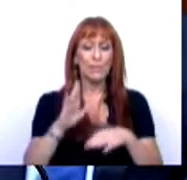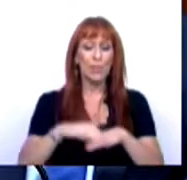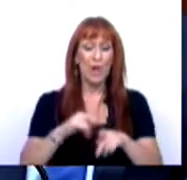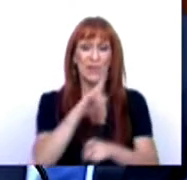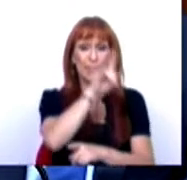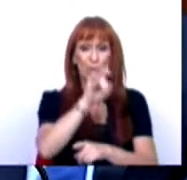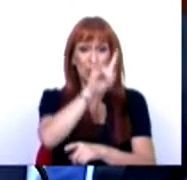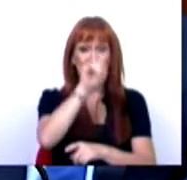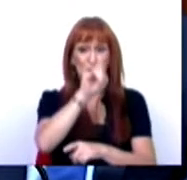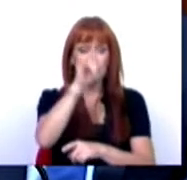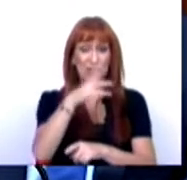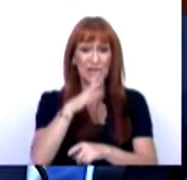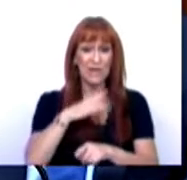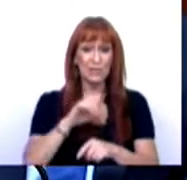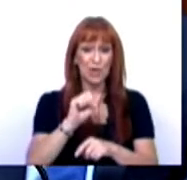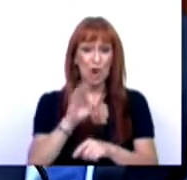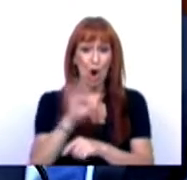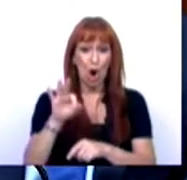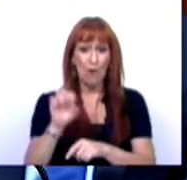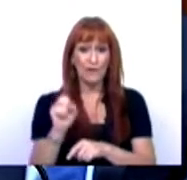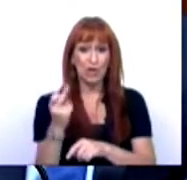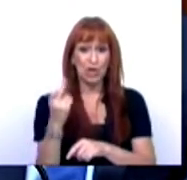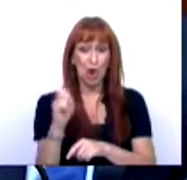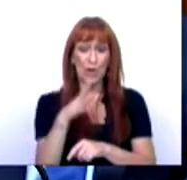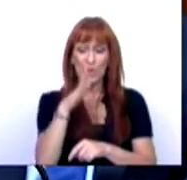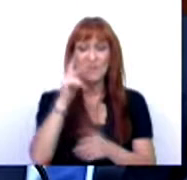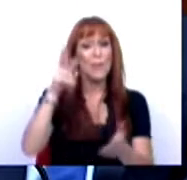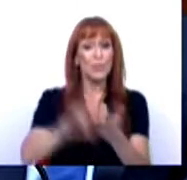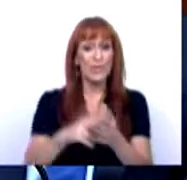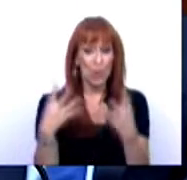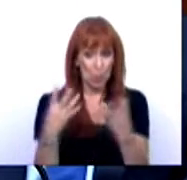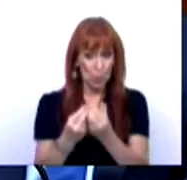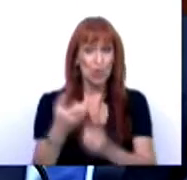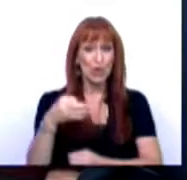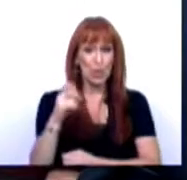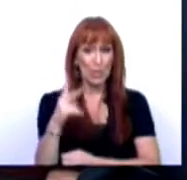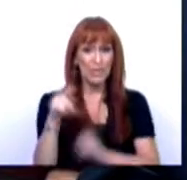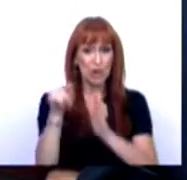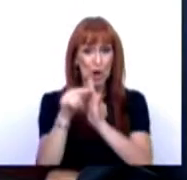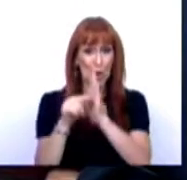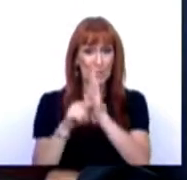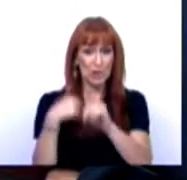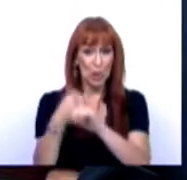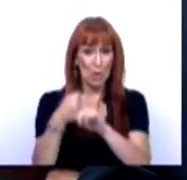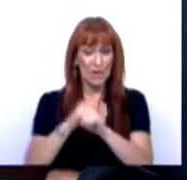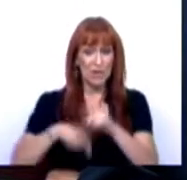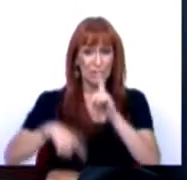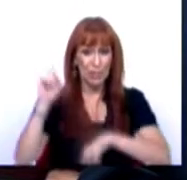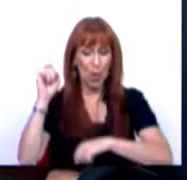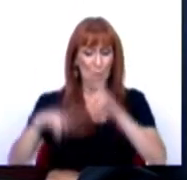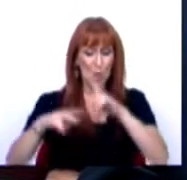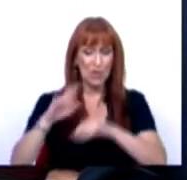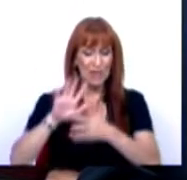questões que colocou sobre os offshores, queria dizer que aprovámos, em conjunto com o PEF, estas normas para combater a evasão fiscal